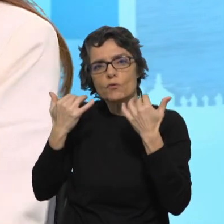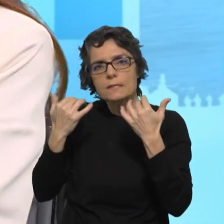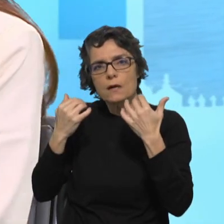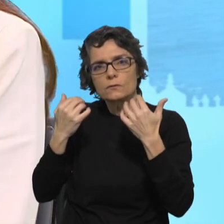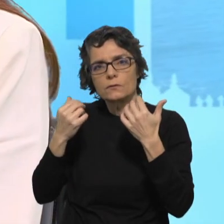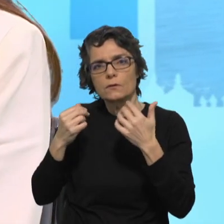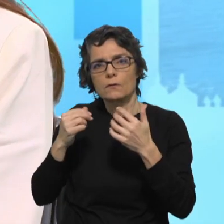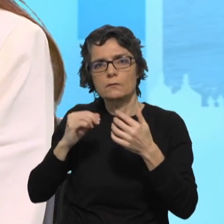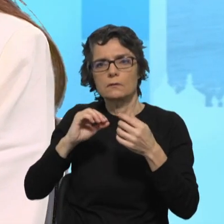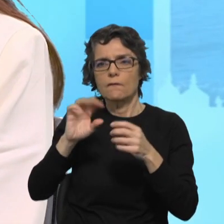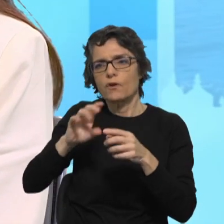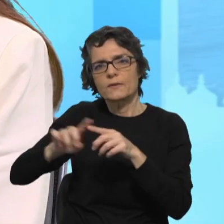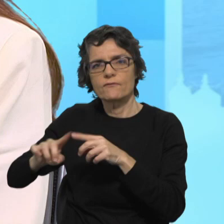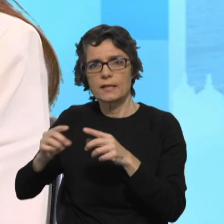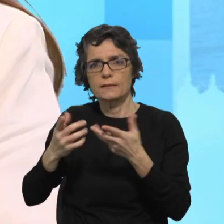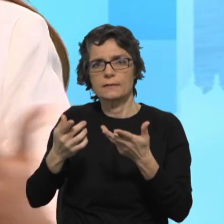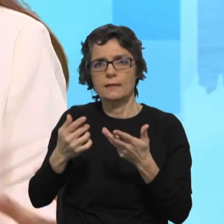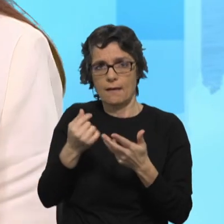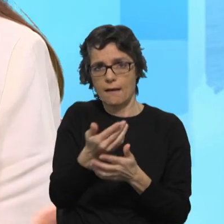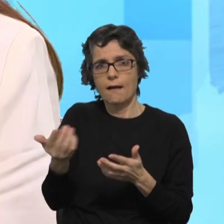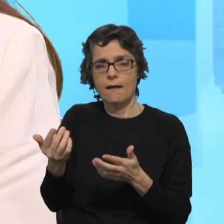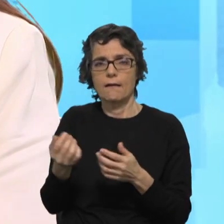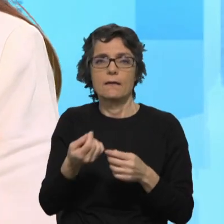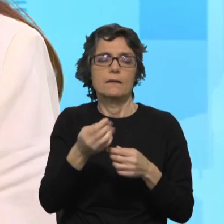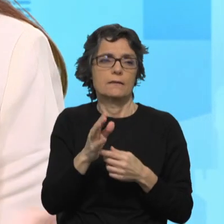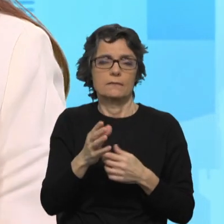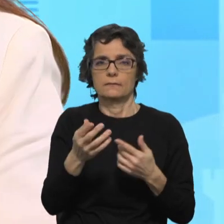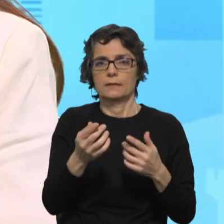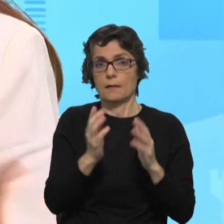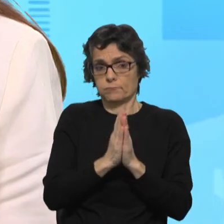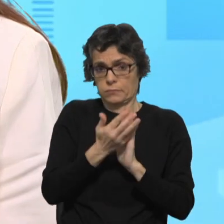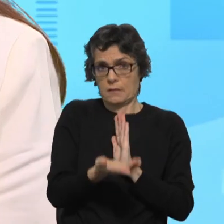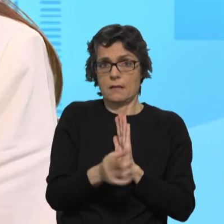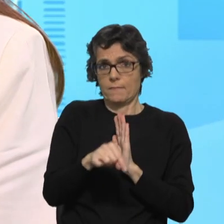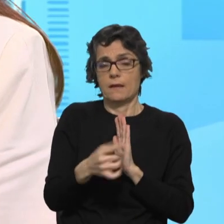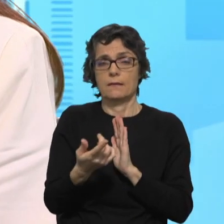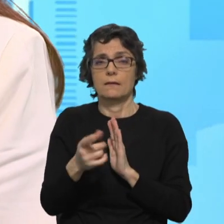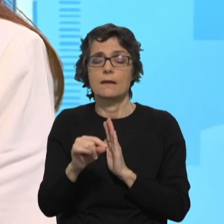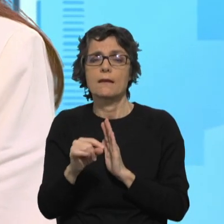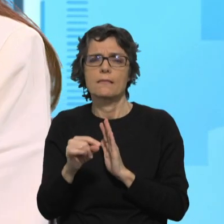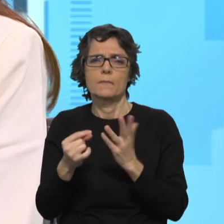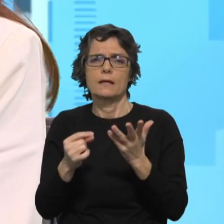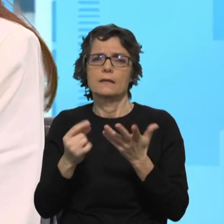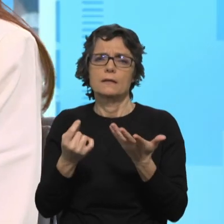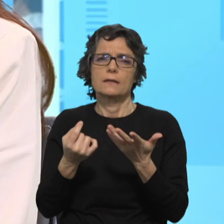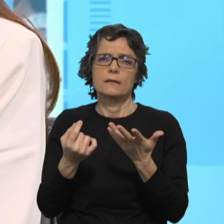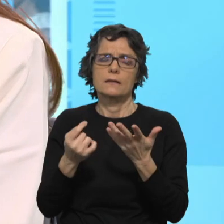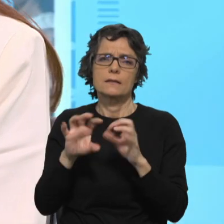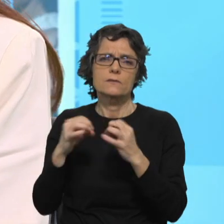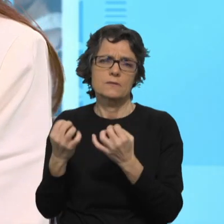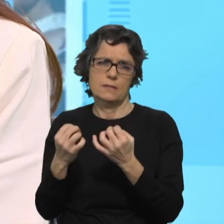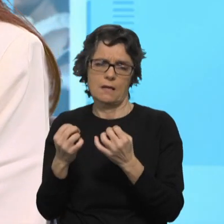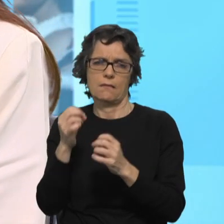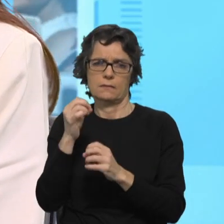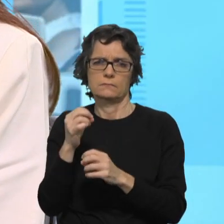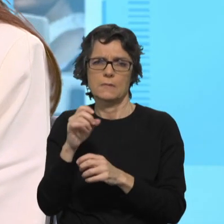Igreja e que bom, como a Eclésia, a falar deste tema. Há muitos órgãos para lá da Igreja, da sociedade civil a falarem disto. É importante diversificar.